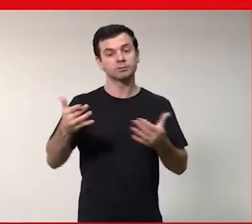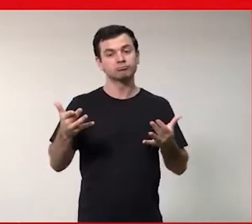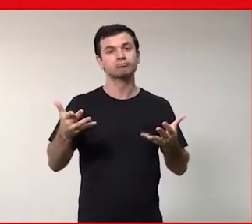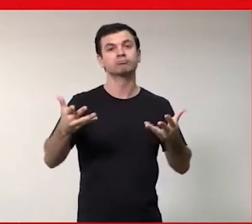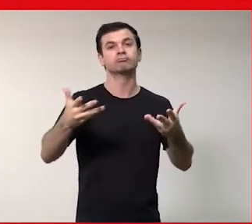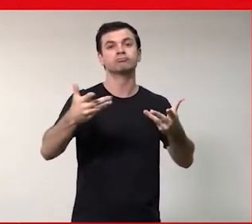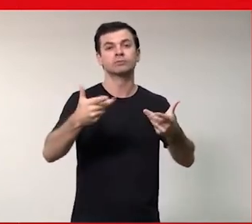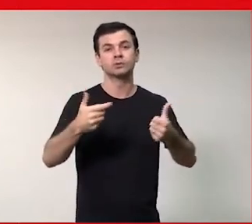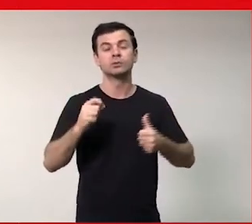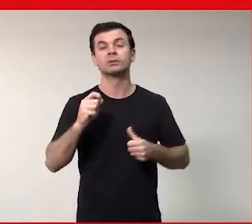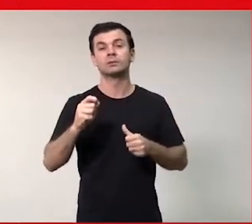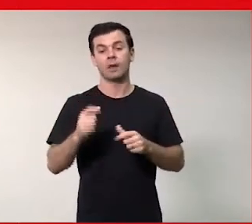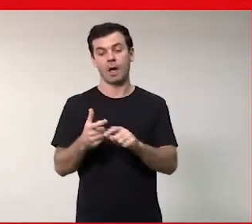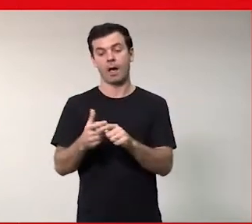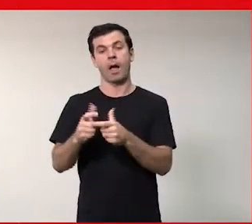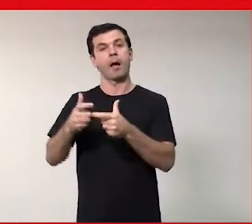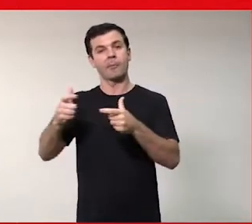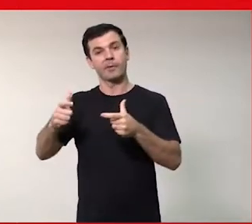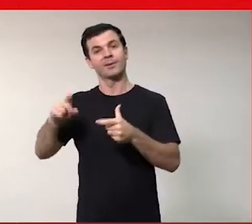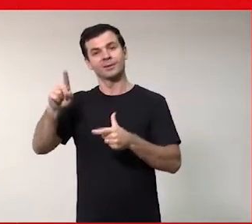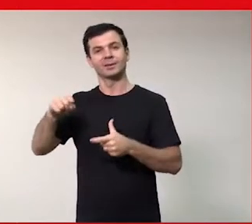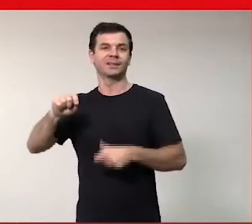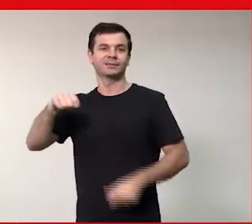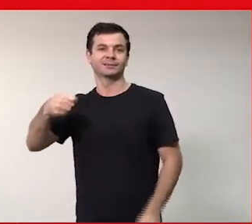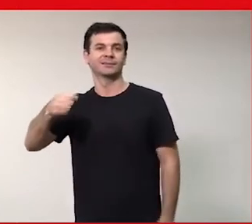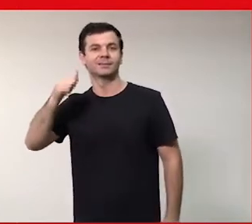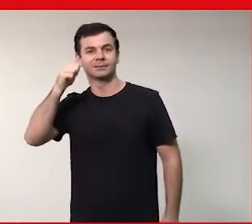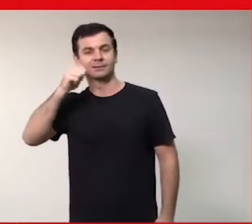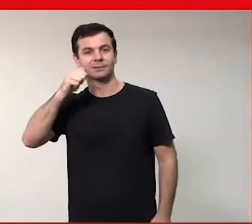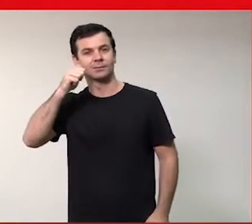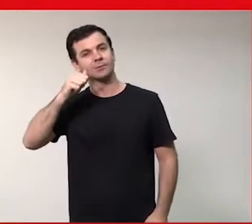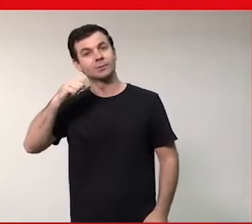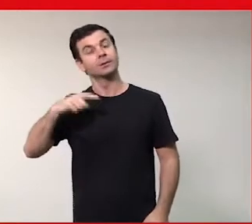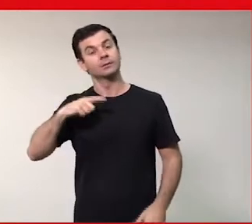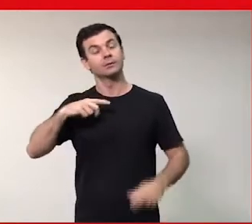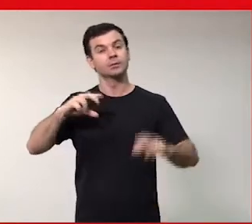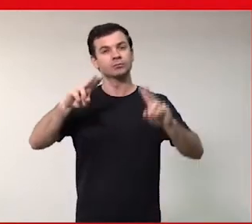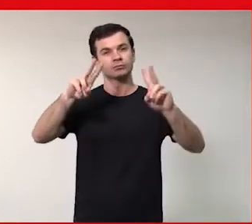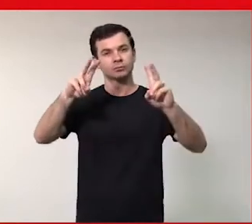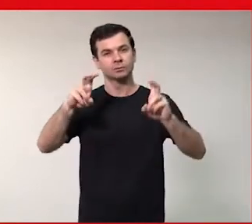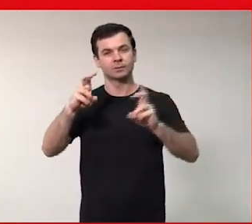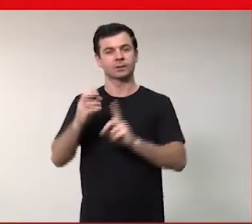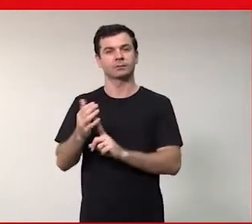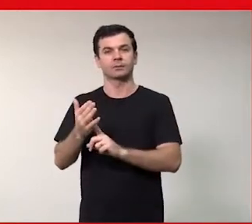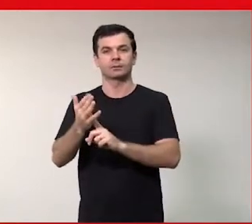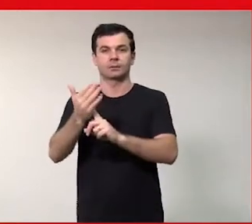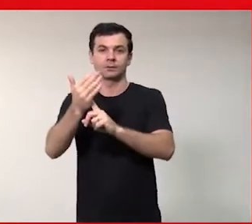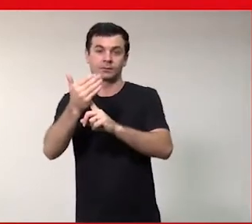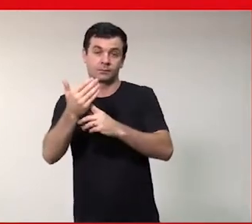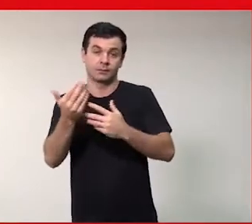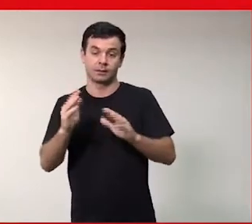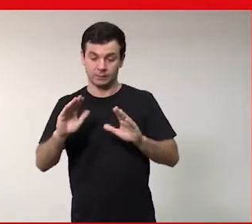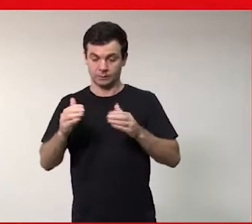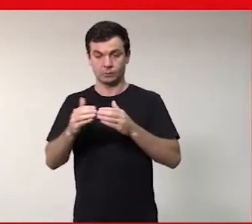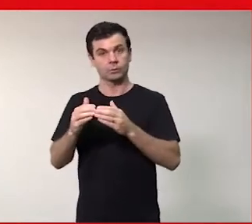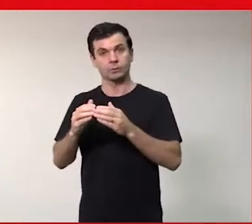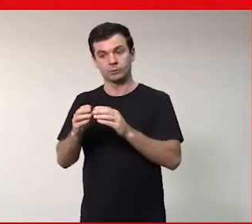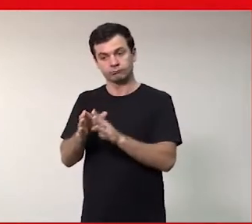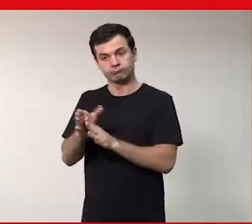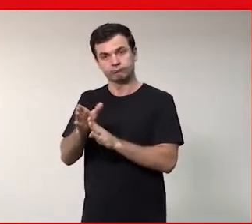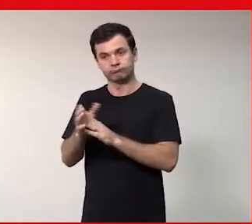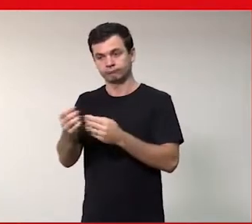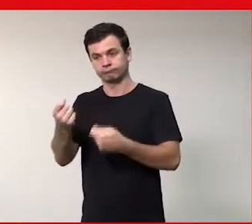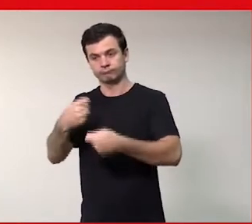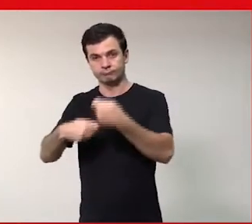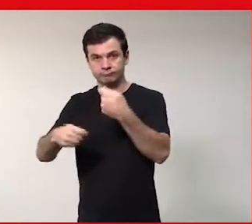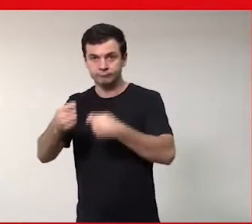que aumentamos a presença da mulher nesse mundo da tecnologia. No nosso conselho de administração composto